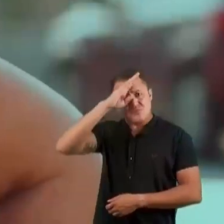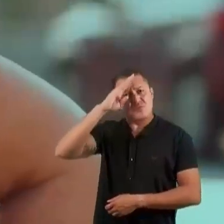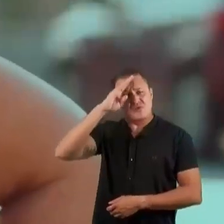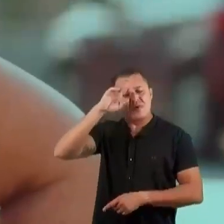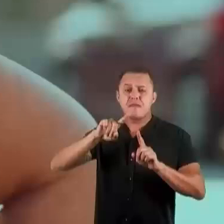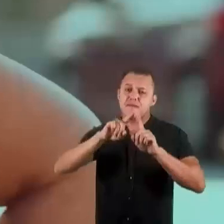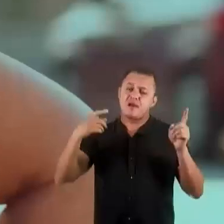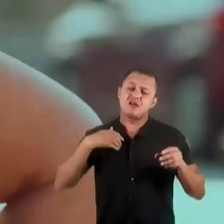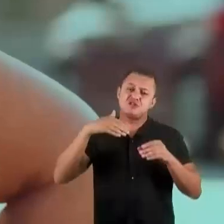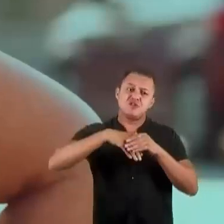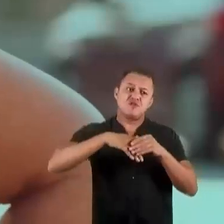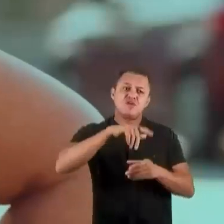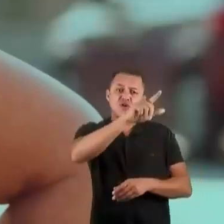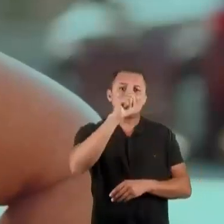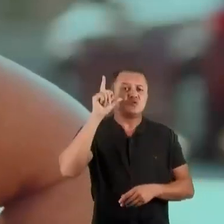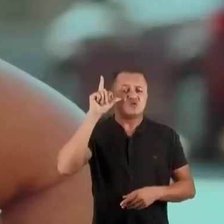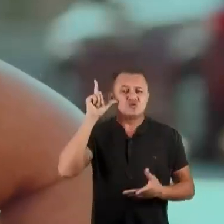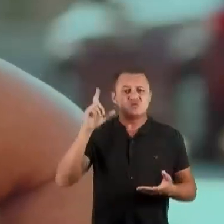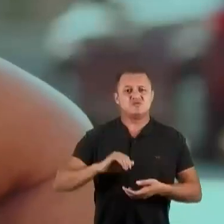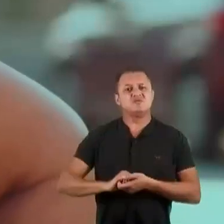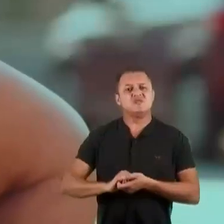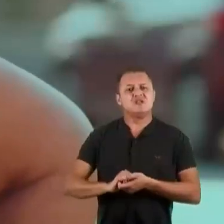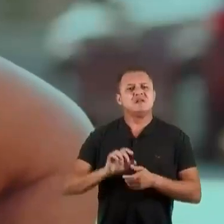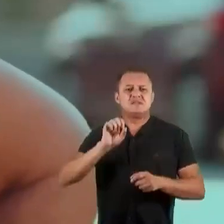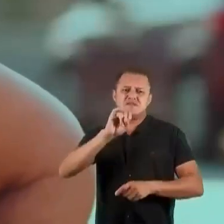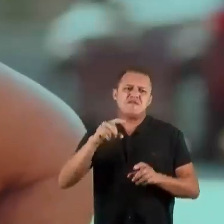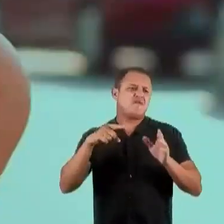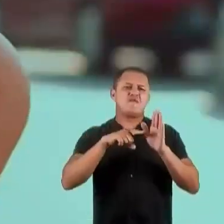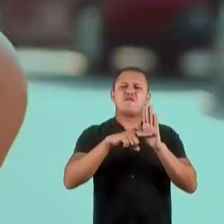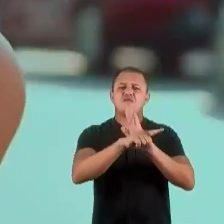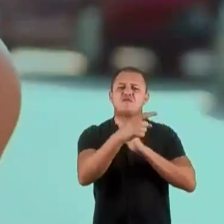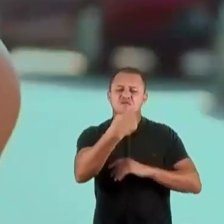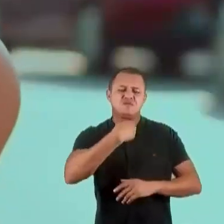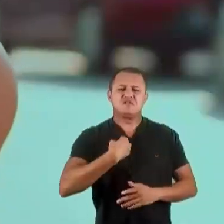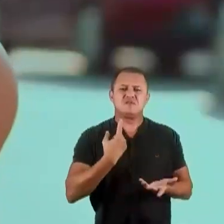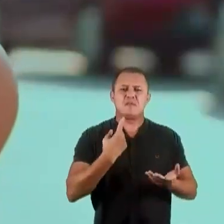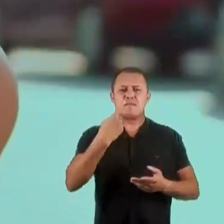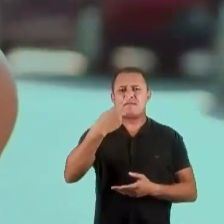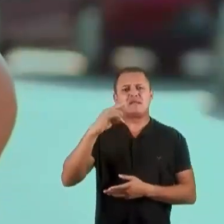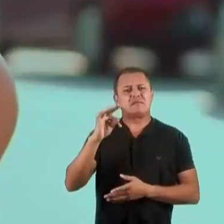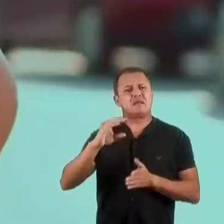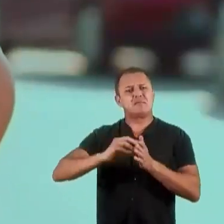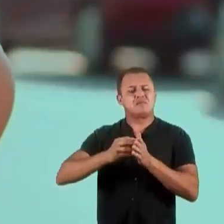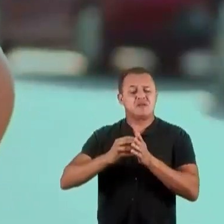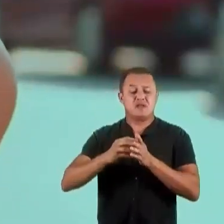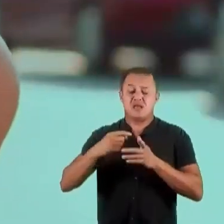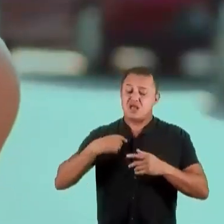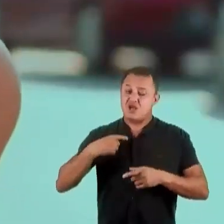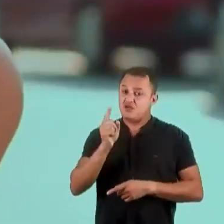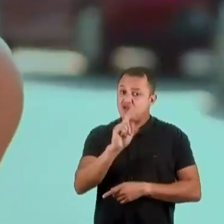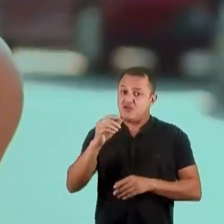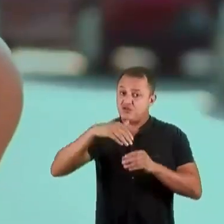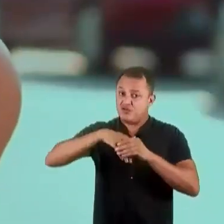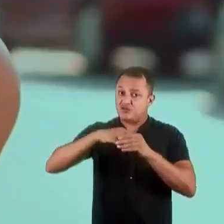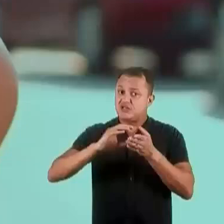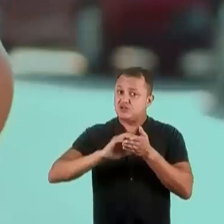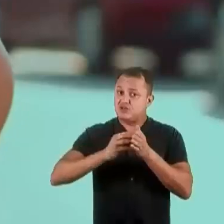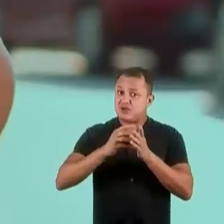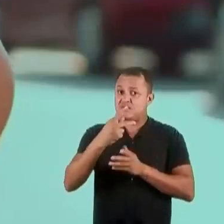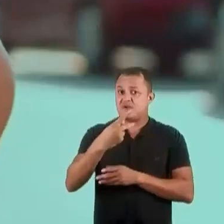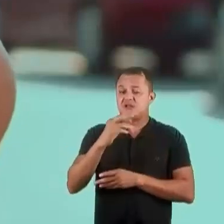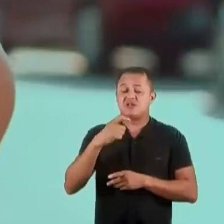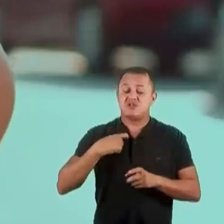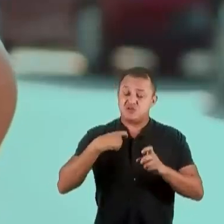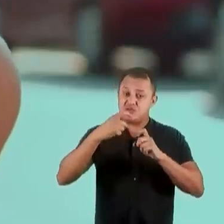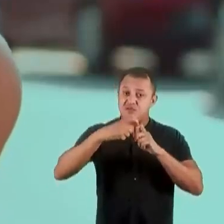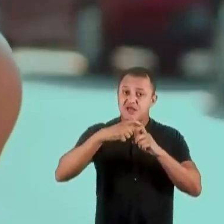E eu repito, eu sou bolsonarista, mas voto no Lúdio. Se vier, fala pra mim, ah, mas por que você vota no PT? Fala assim, mas eu não